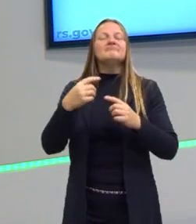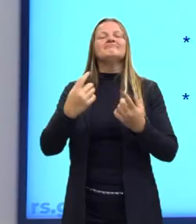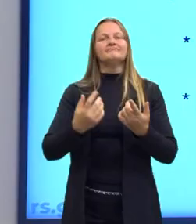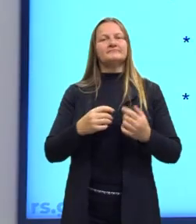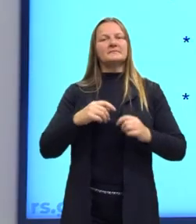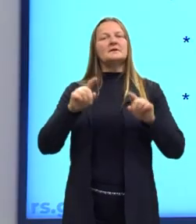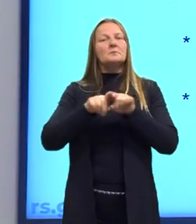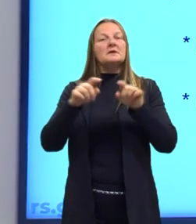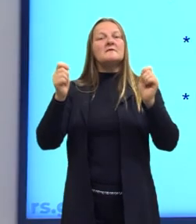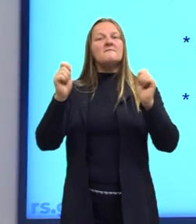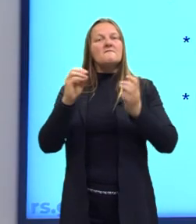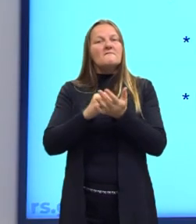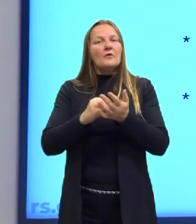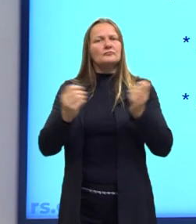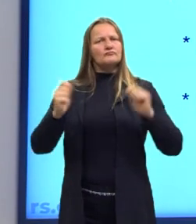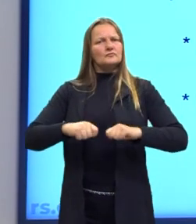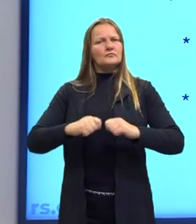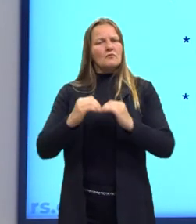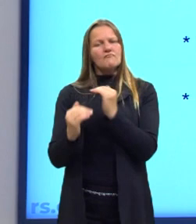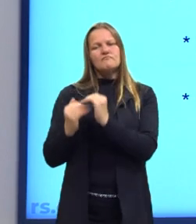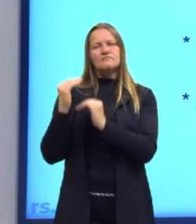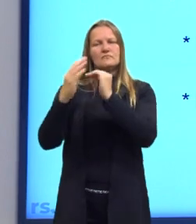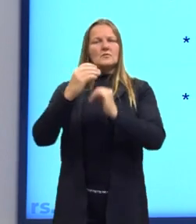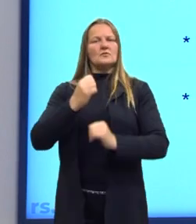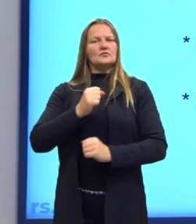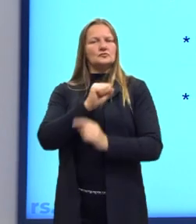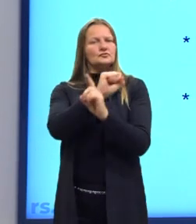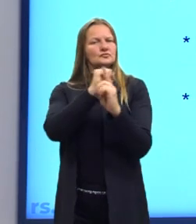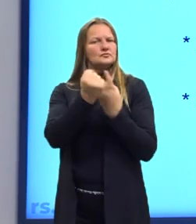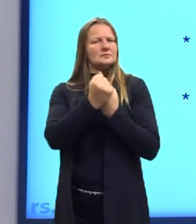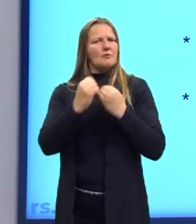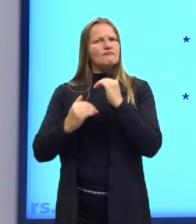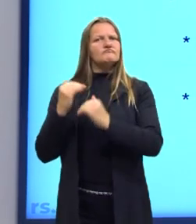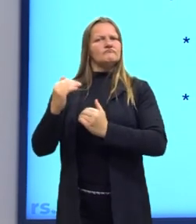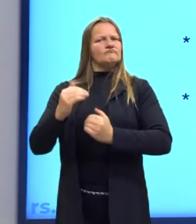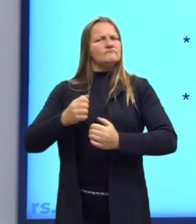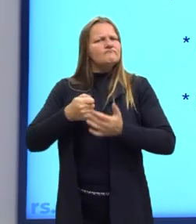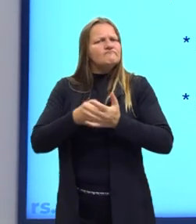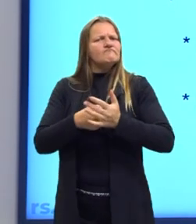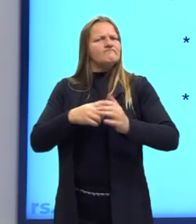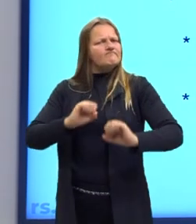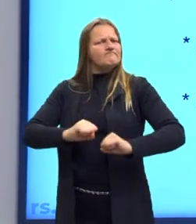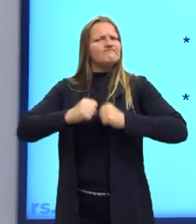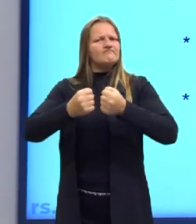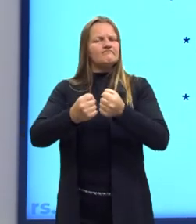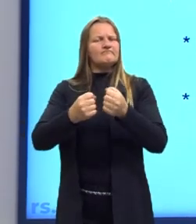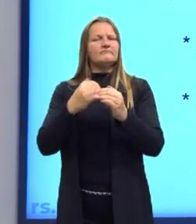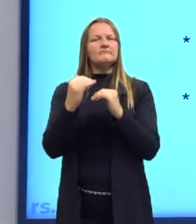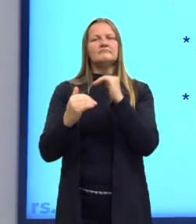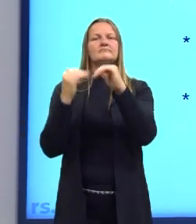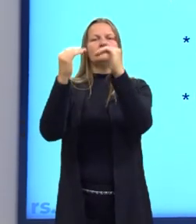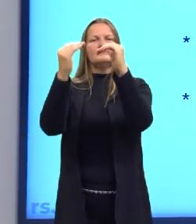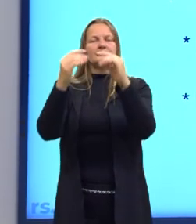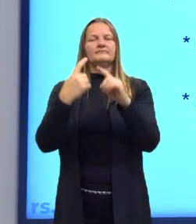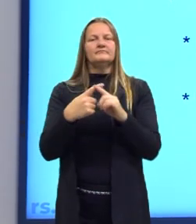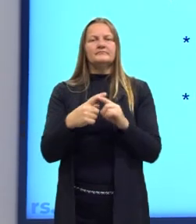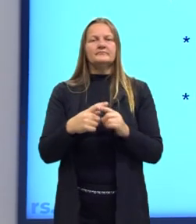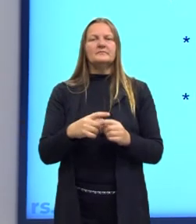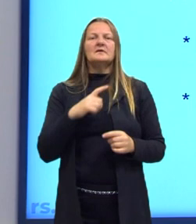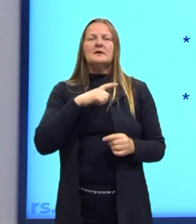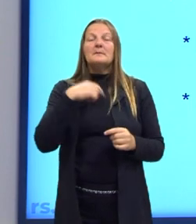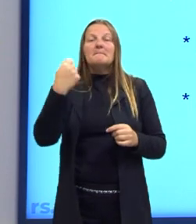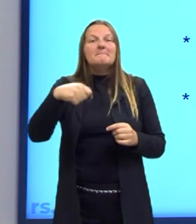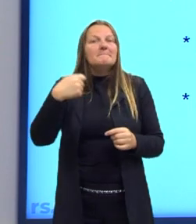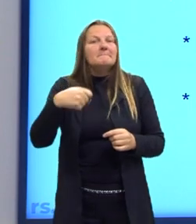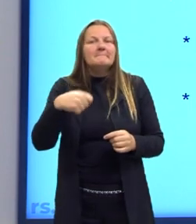impossibilidade de êxito social, da pessoa não conseguir ter uma ascensão, não viabilizar. E aqui estão necessárias e